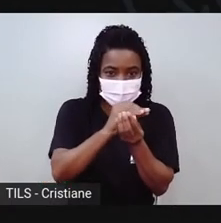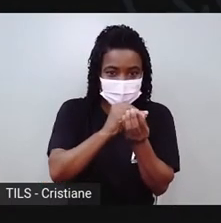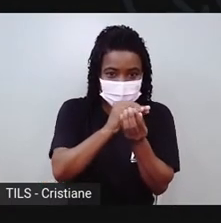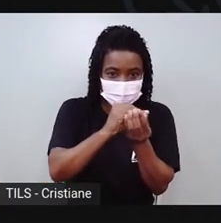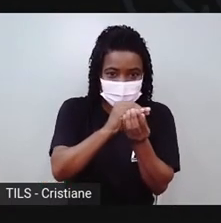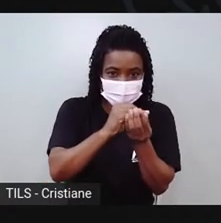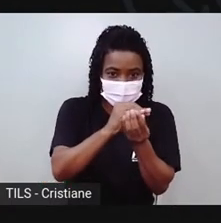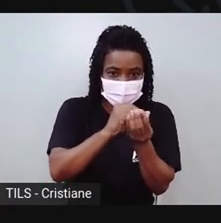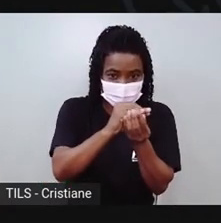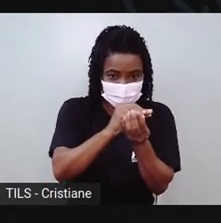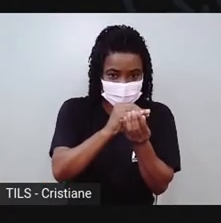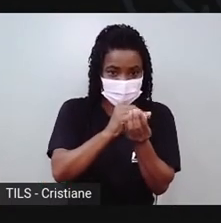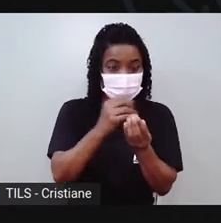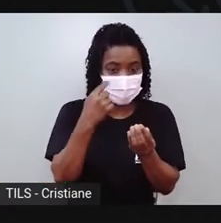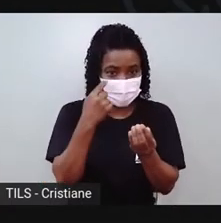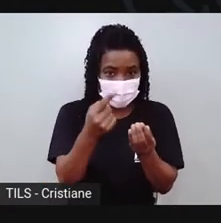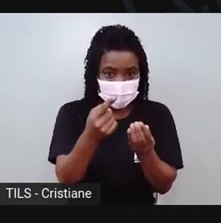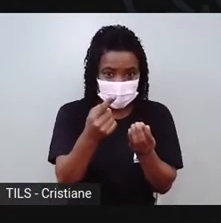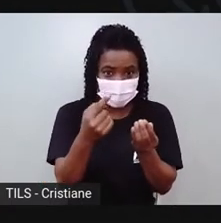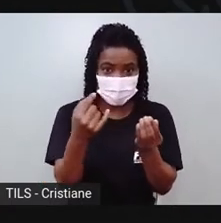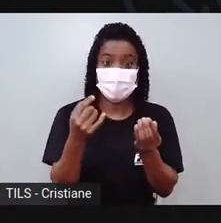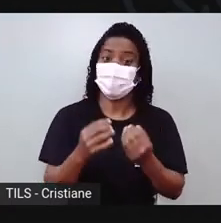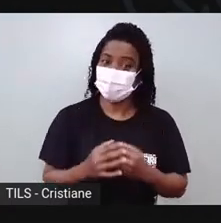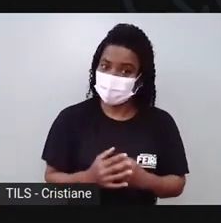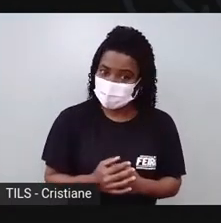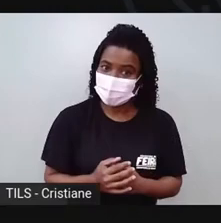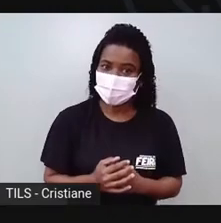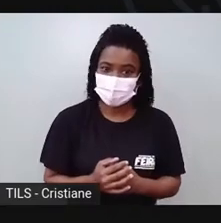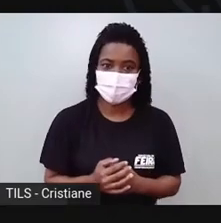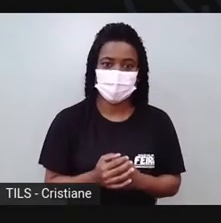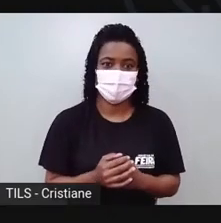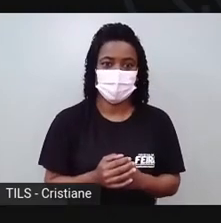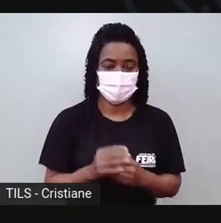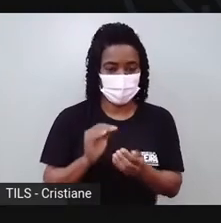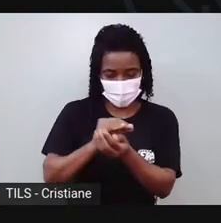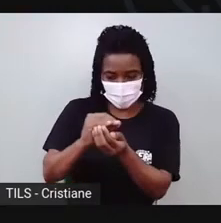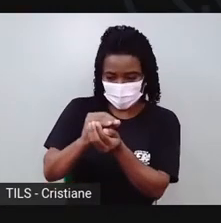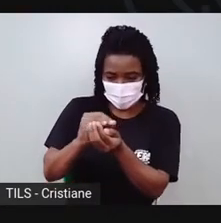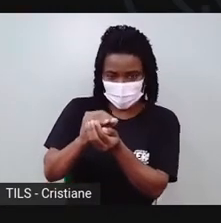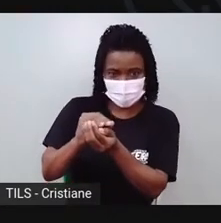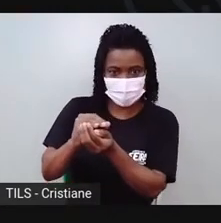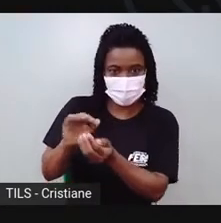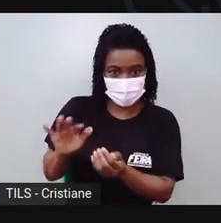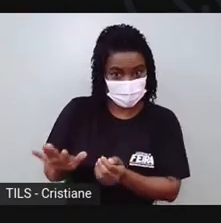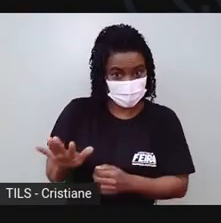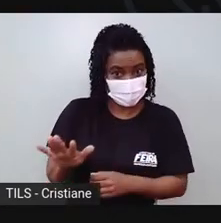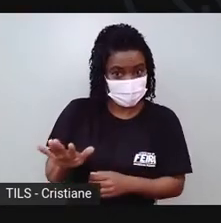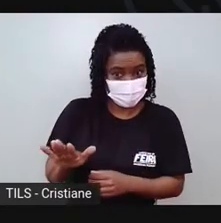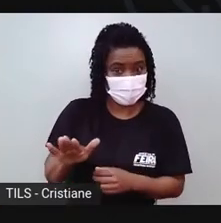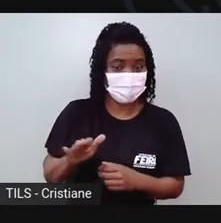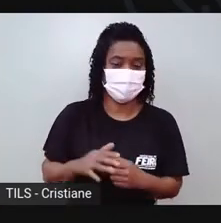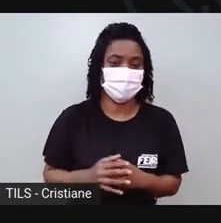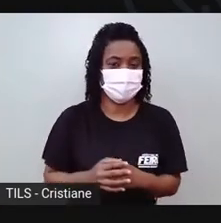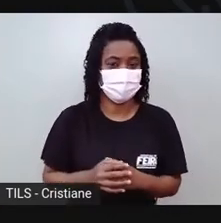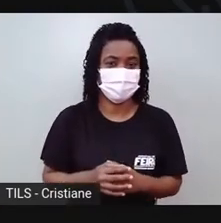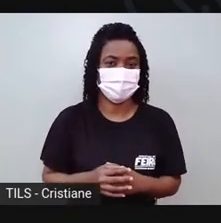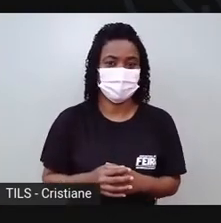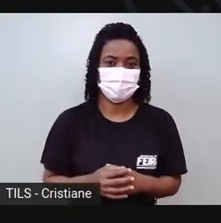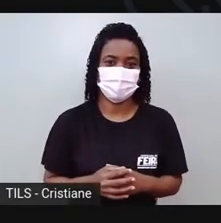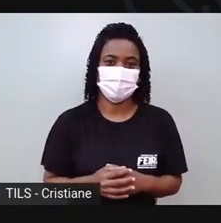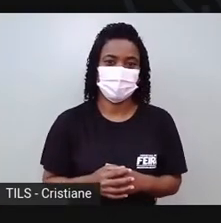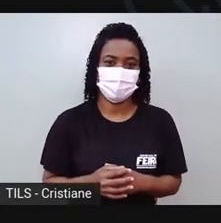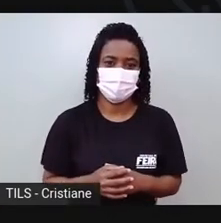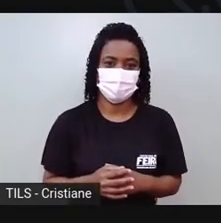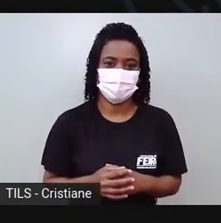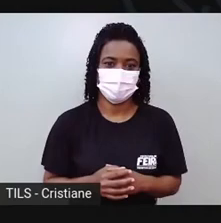bem redondinha. Aí a gente vai colocar aqui. Nem tá muito bem redondinho, deixa eu arredondar mais.